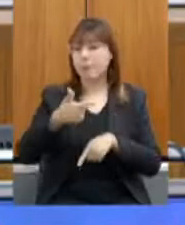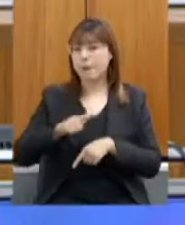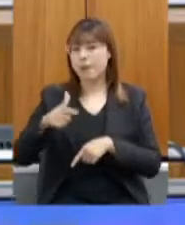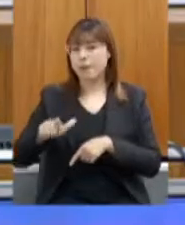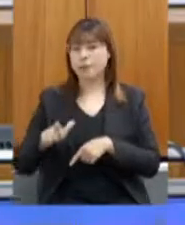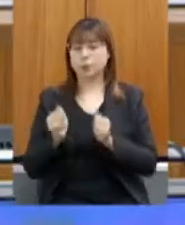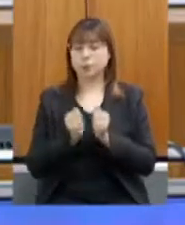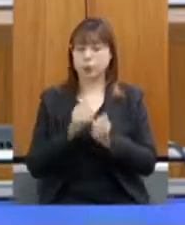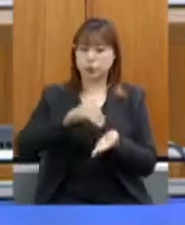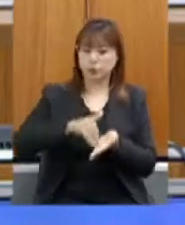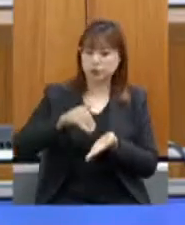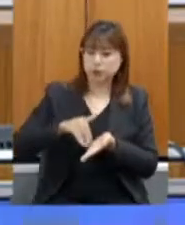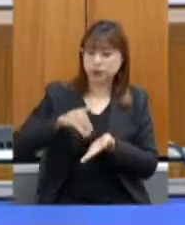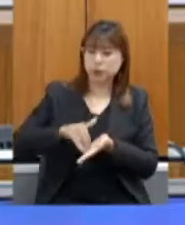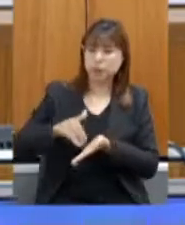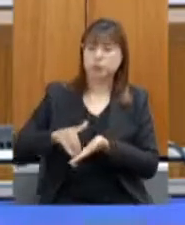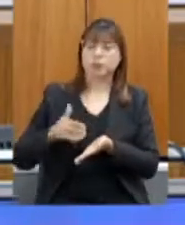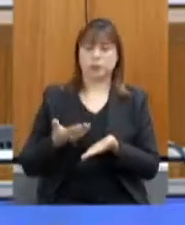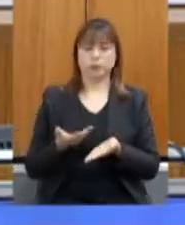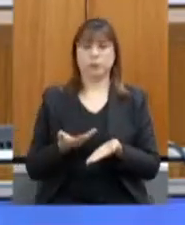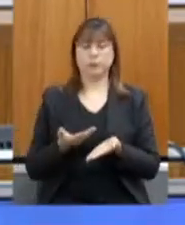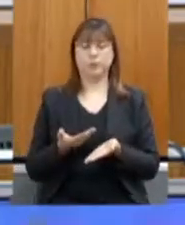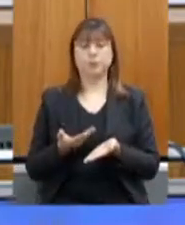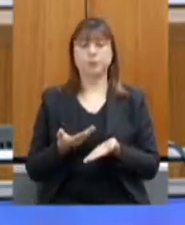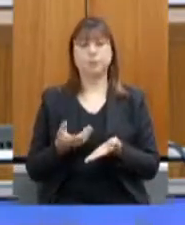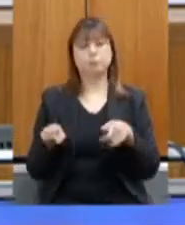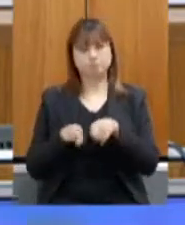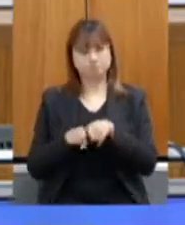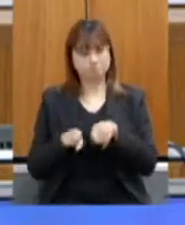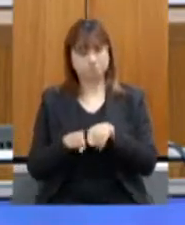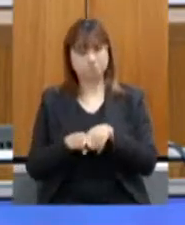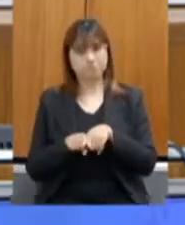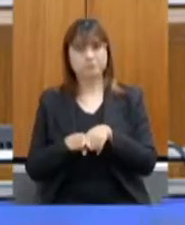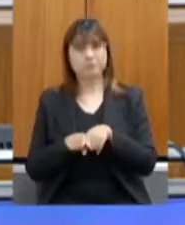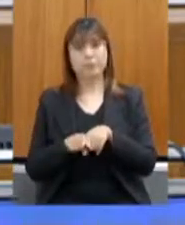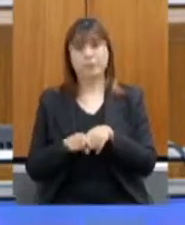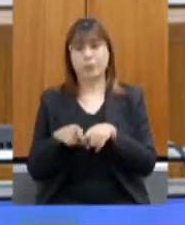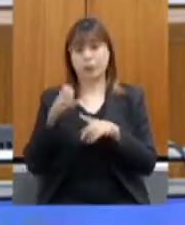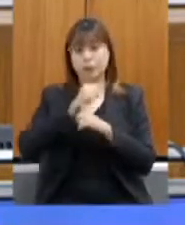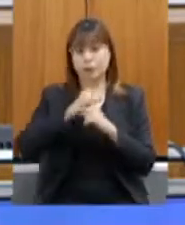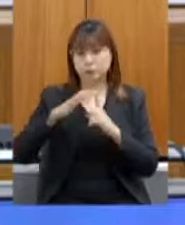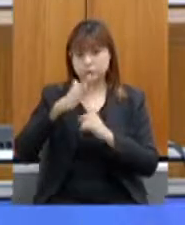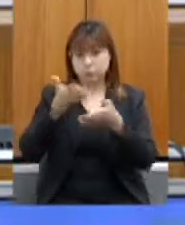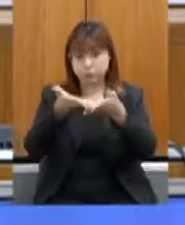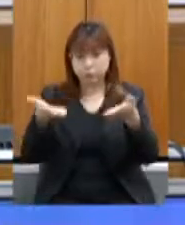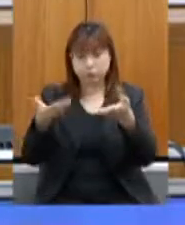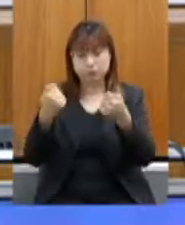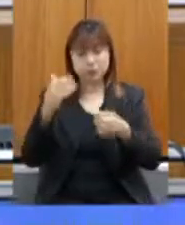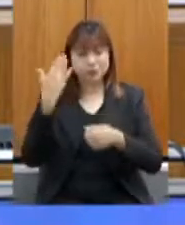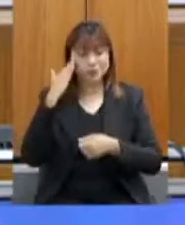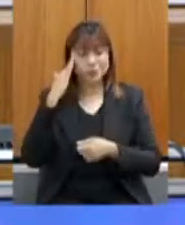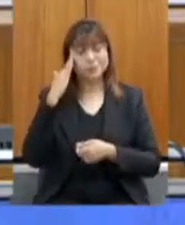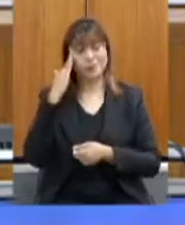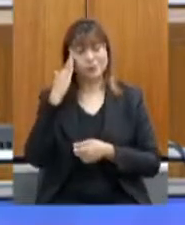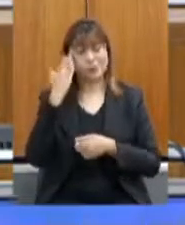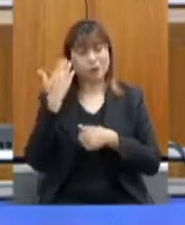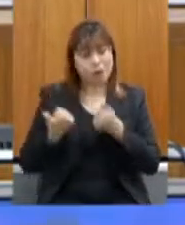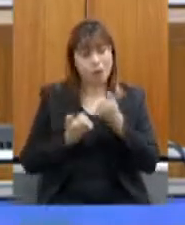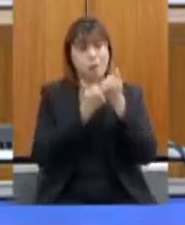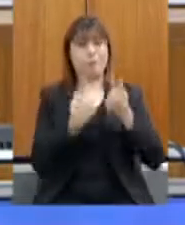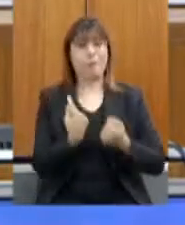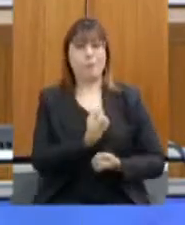secretarias com isso e também, deputados, que a sociedade entenda da necessidade disso e nos apoie